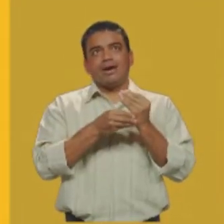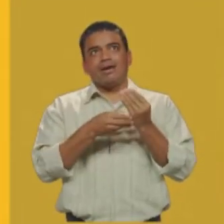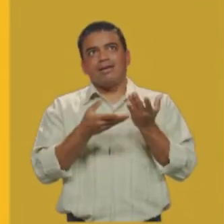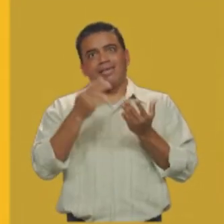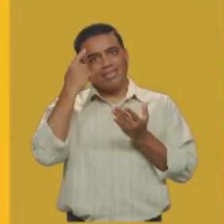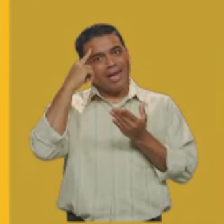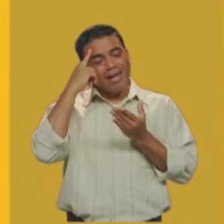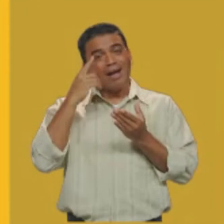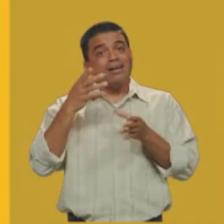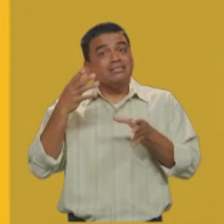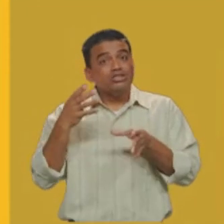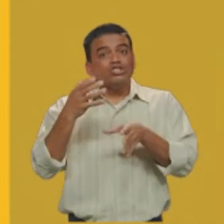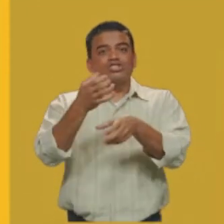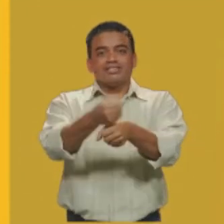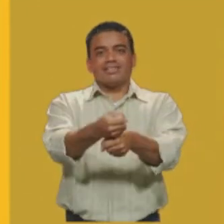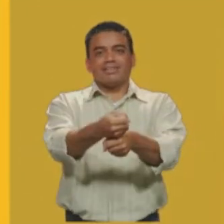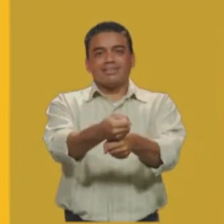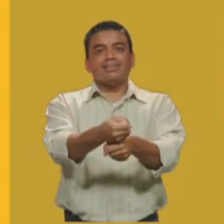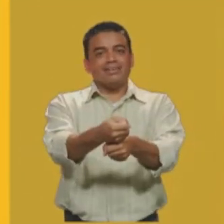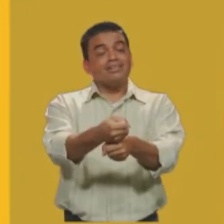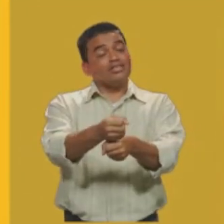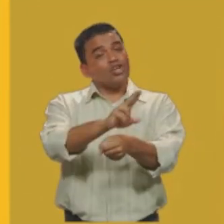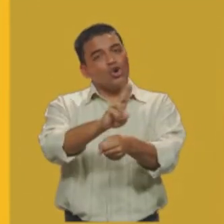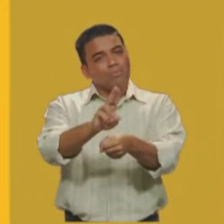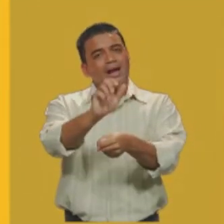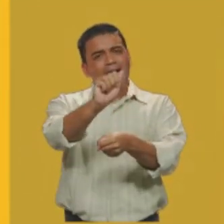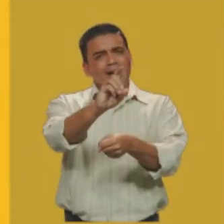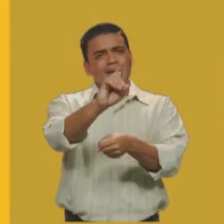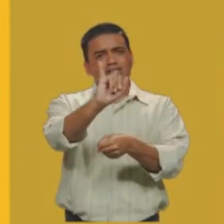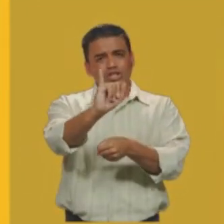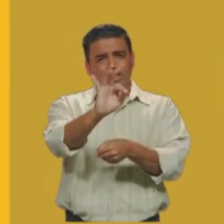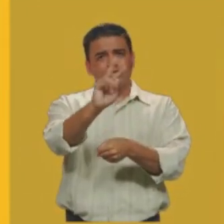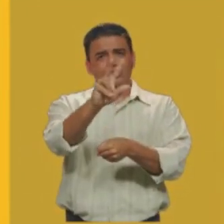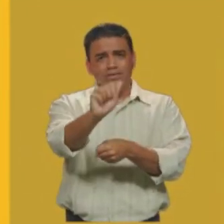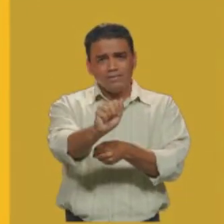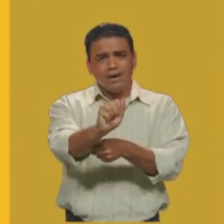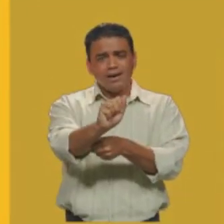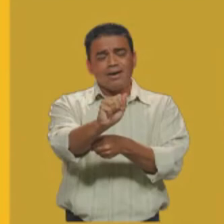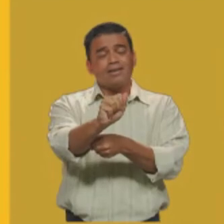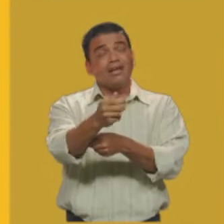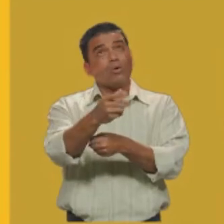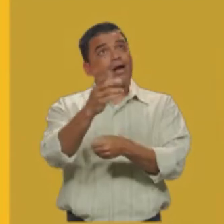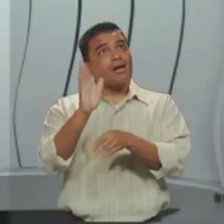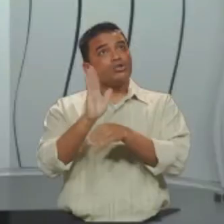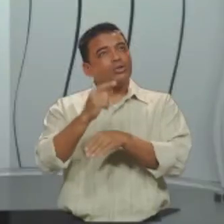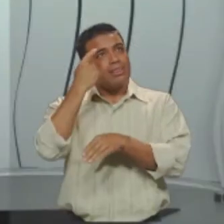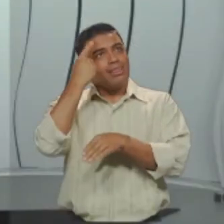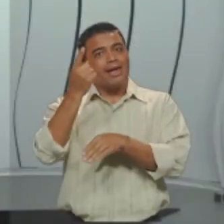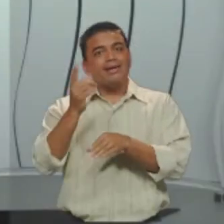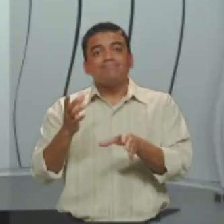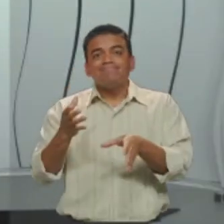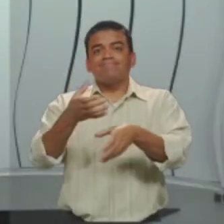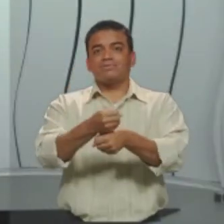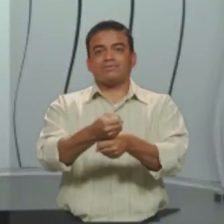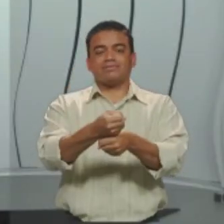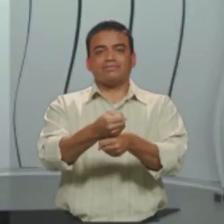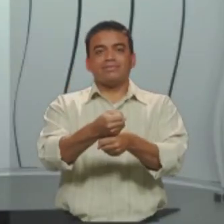adição. O próprio nome já diz. Então, uma oração coordenada aditiva dá a ideia de adição.